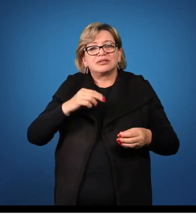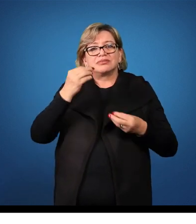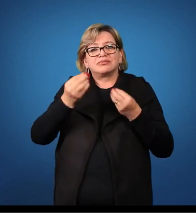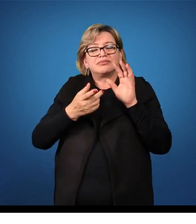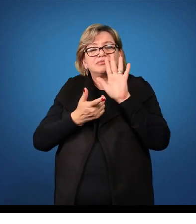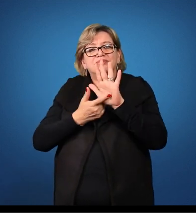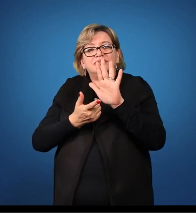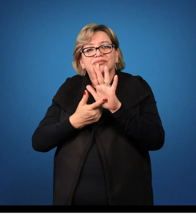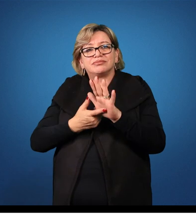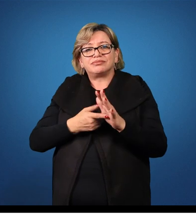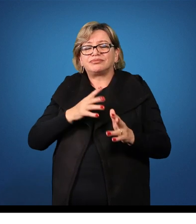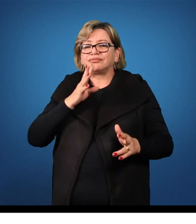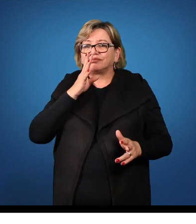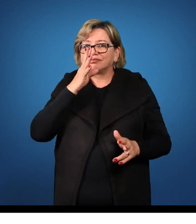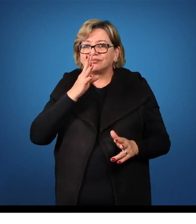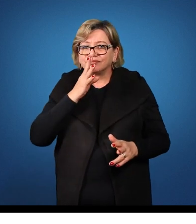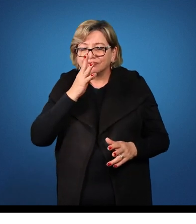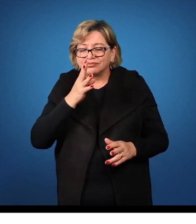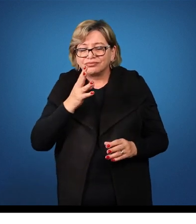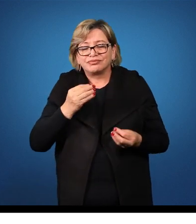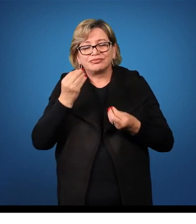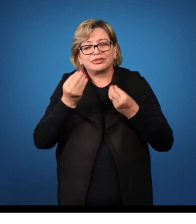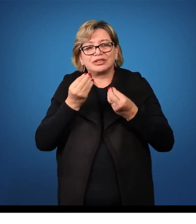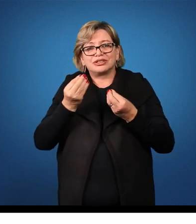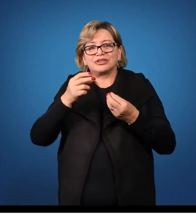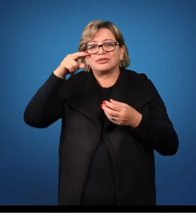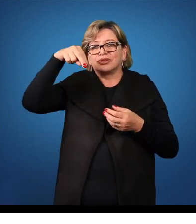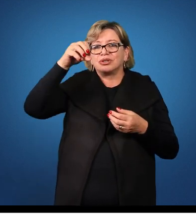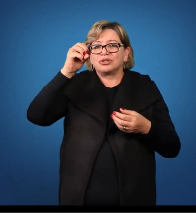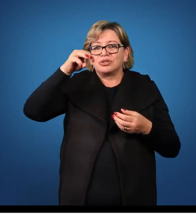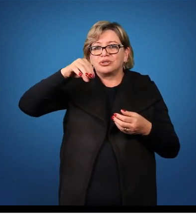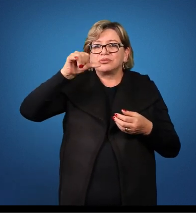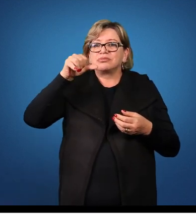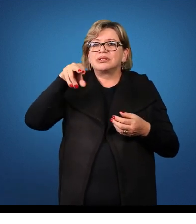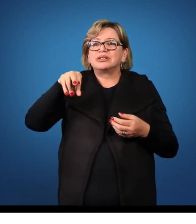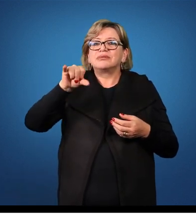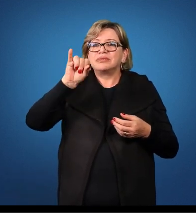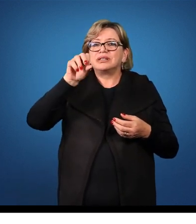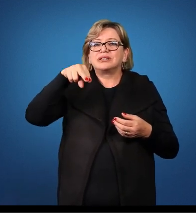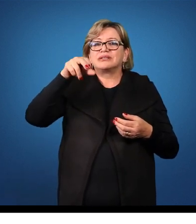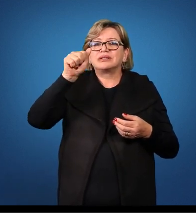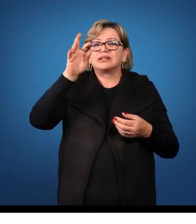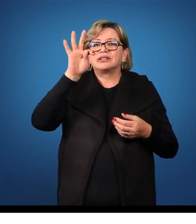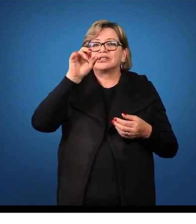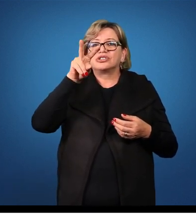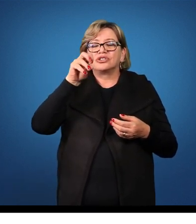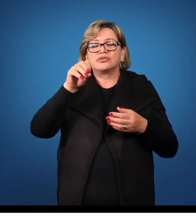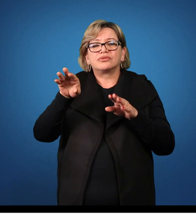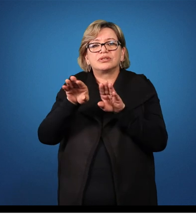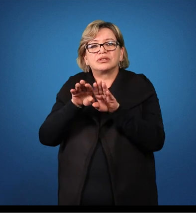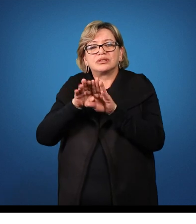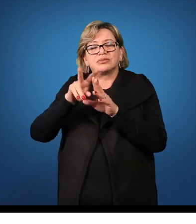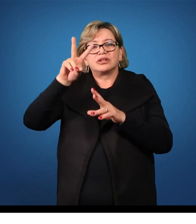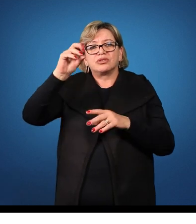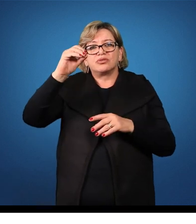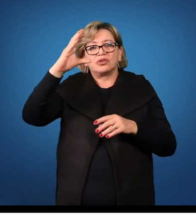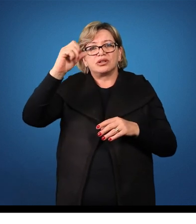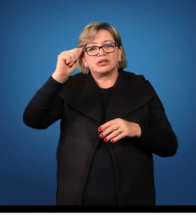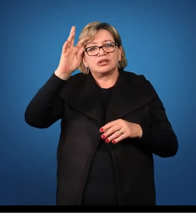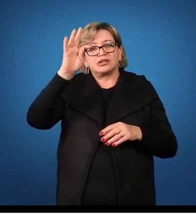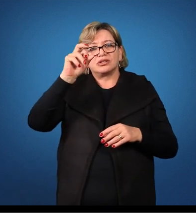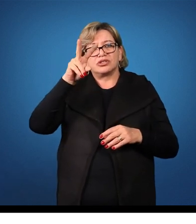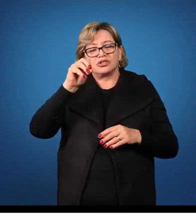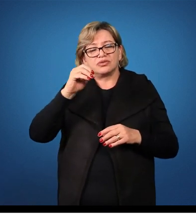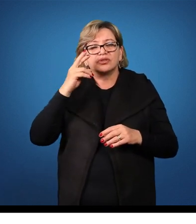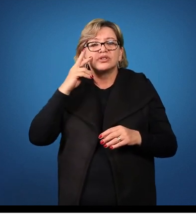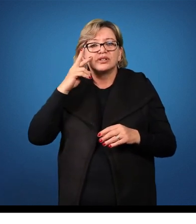singular, o nominativo, acusativo e vocativo, e esses mesmos casos no plural, que também